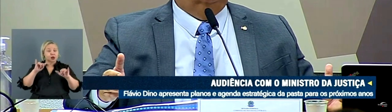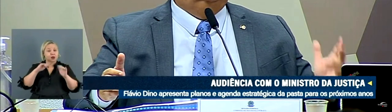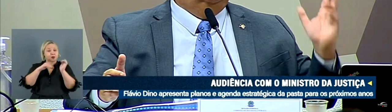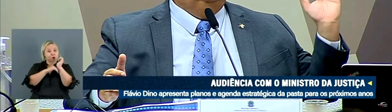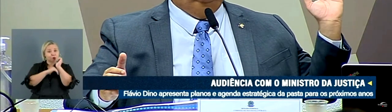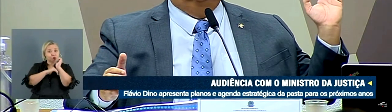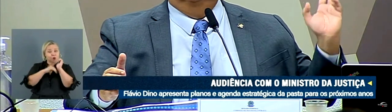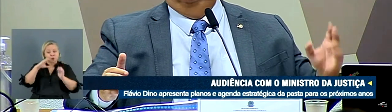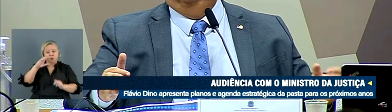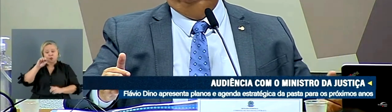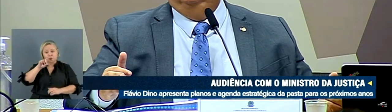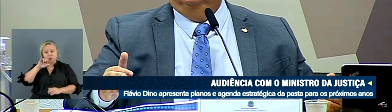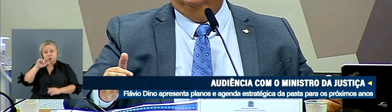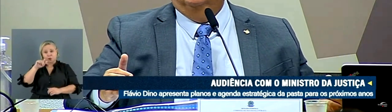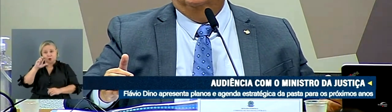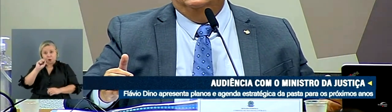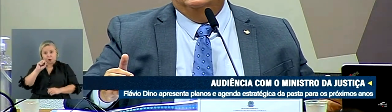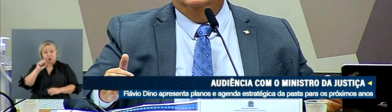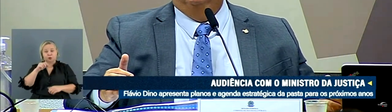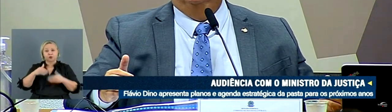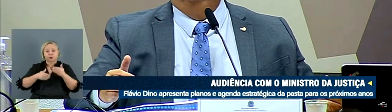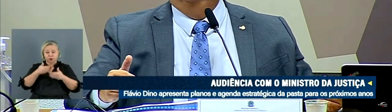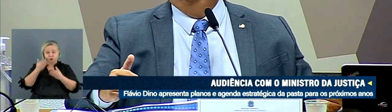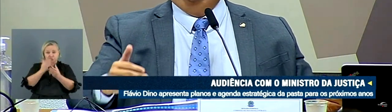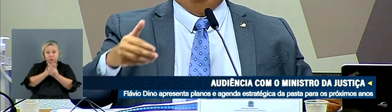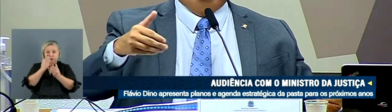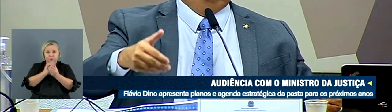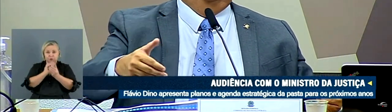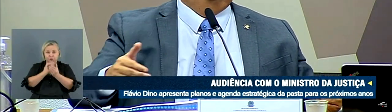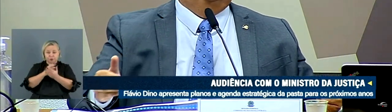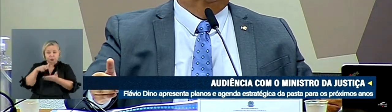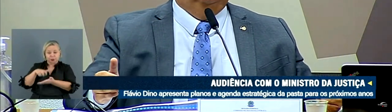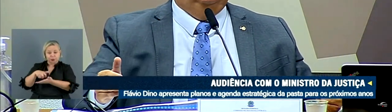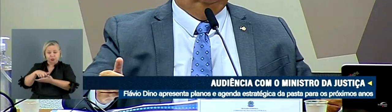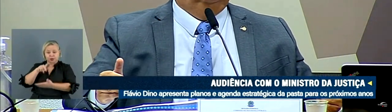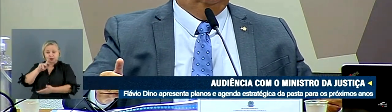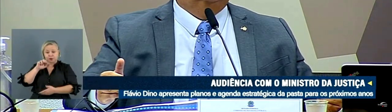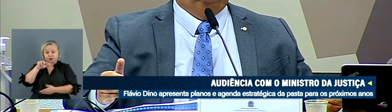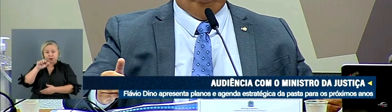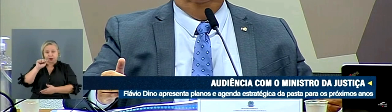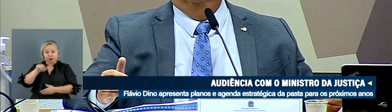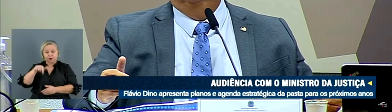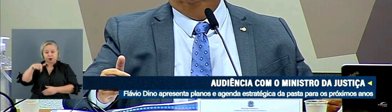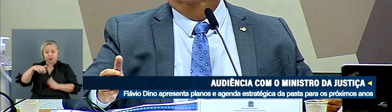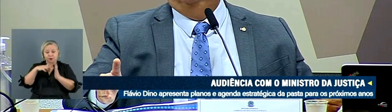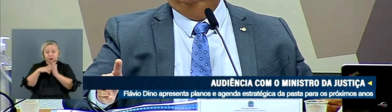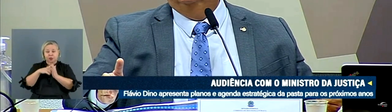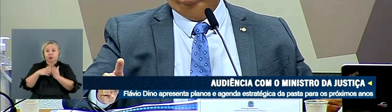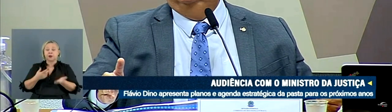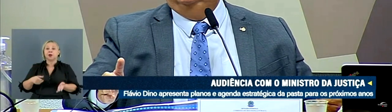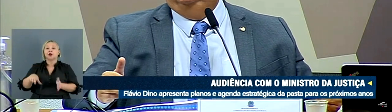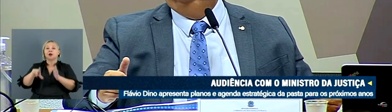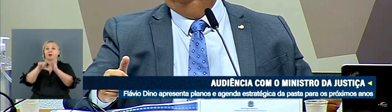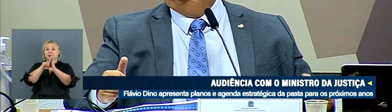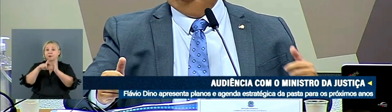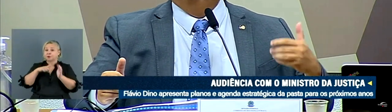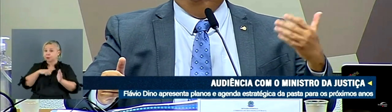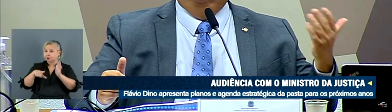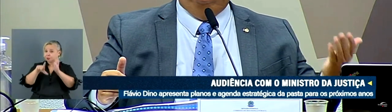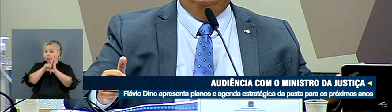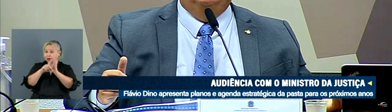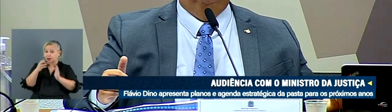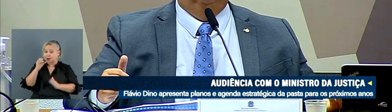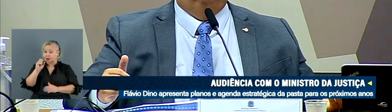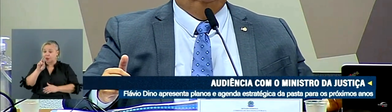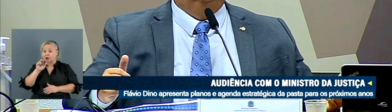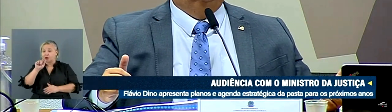Penal, que tramita aqui na Câmara. Aqui, no âmbito do Senado, temos a Lei Orgânica da Polícia Militar, temos a